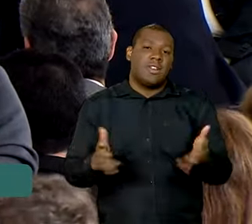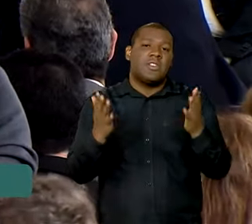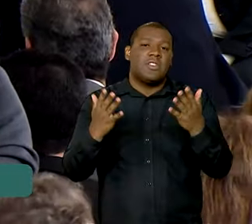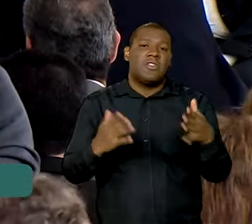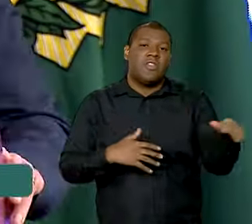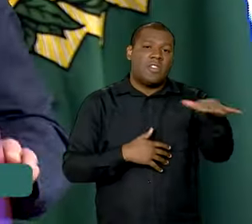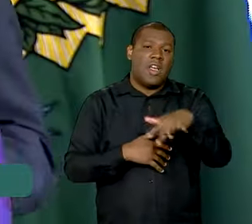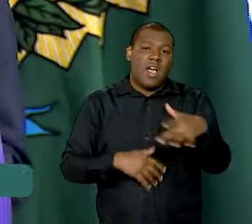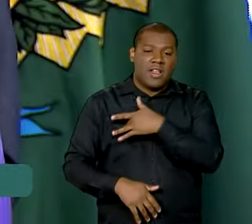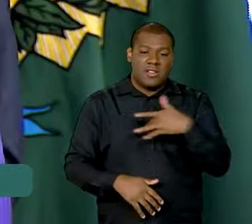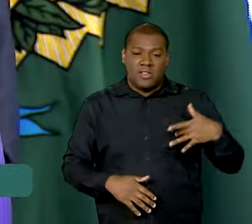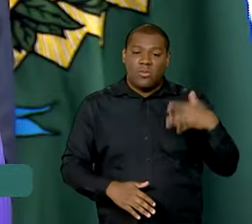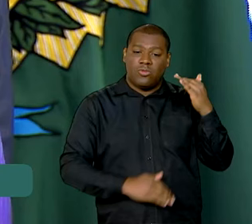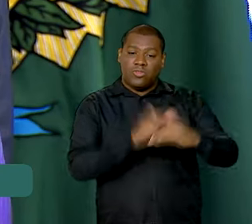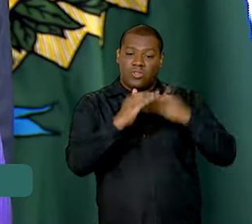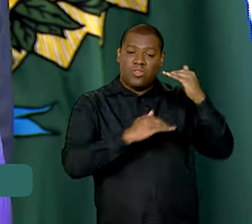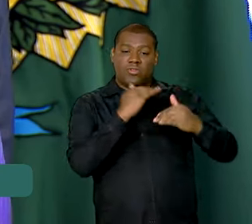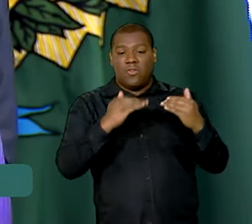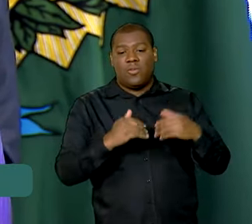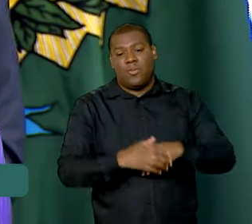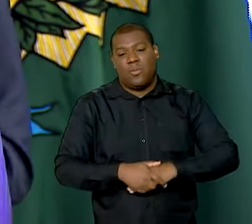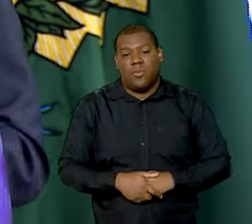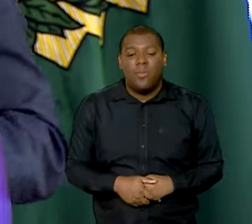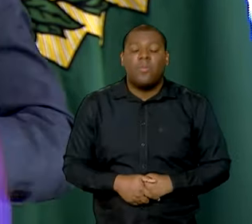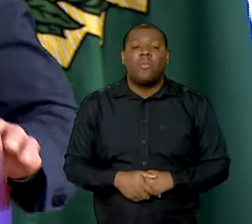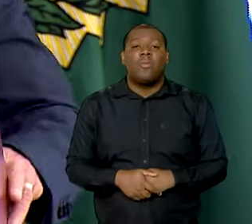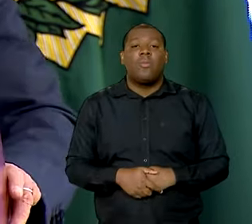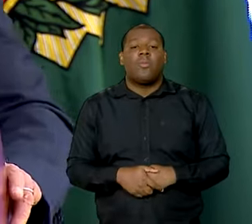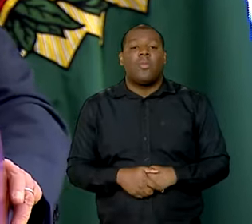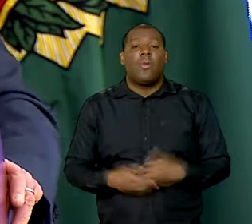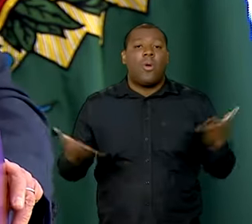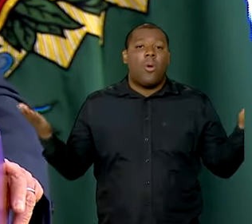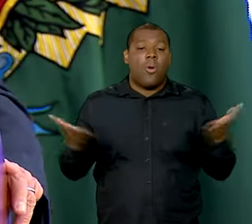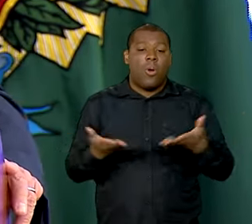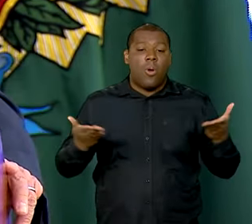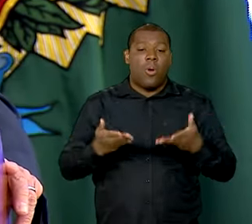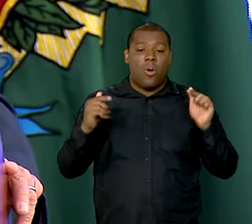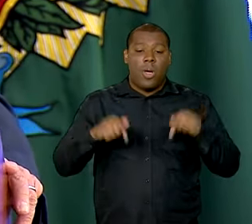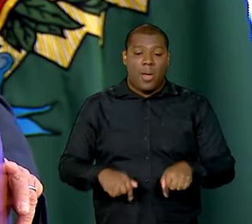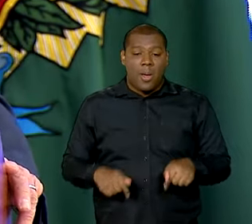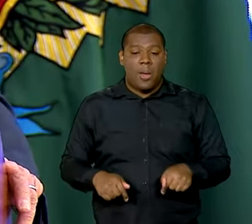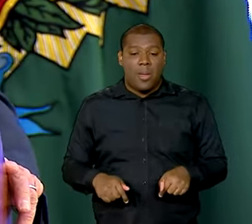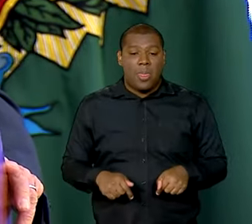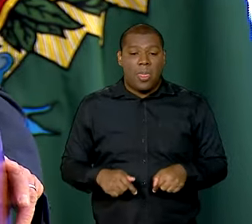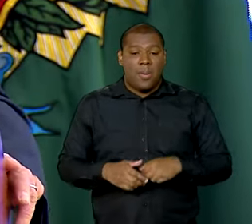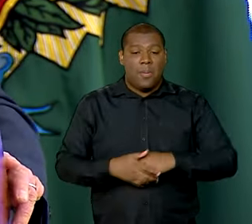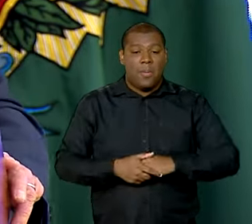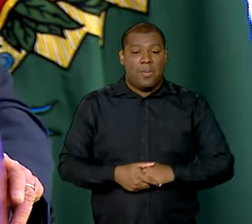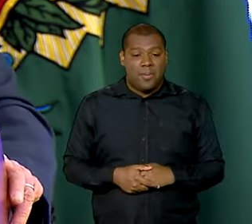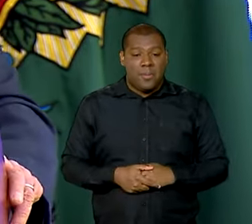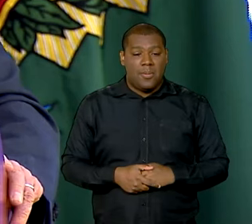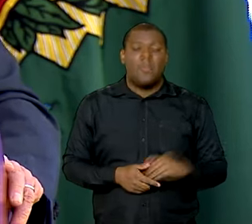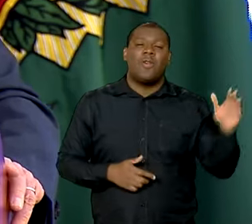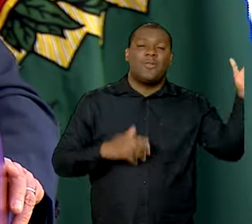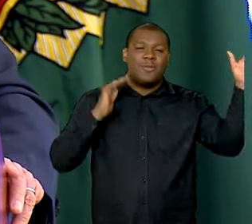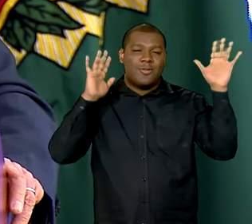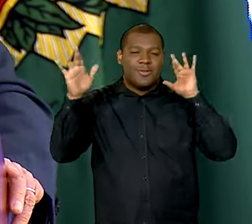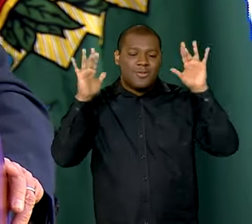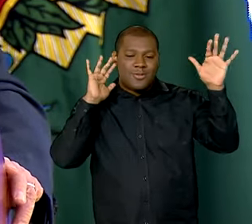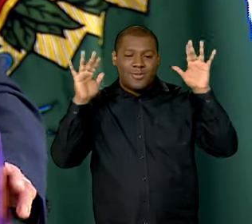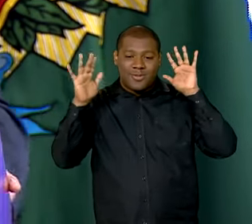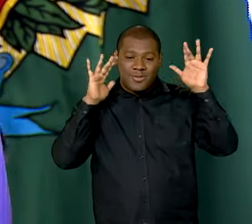Saúde. O que está acontecendo aqui hoje é a concretização de um sonho